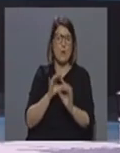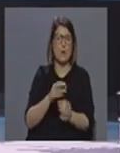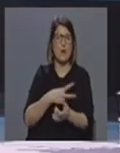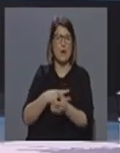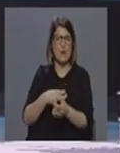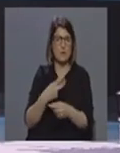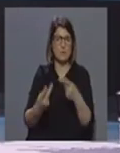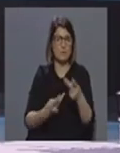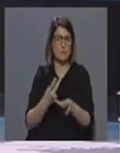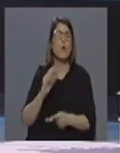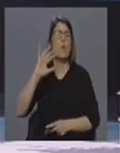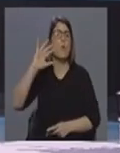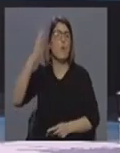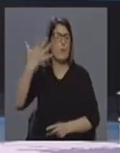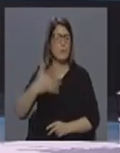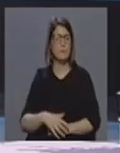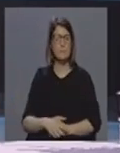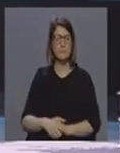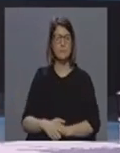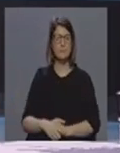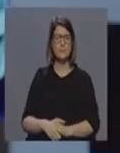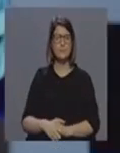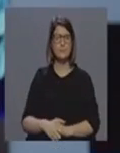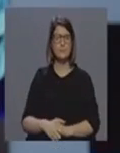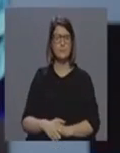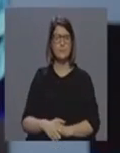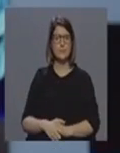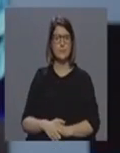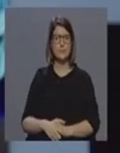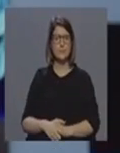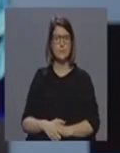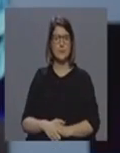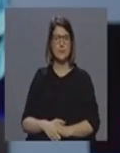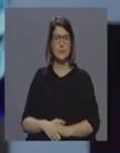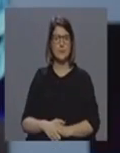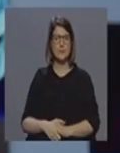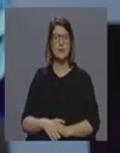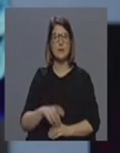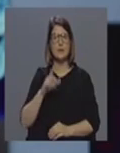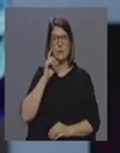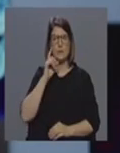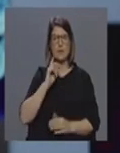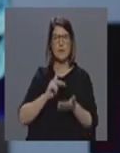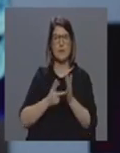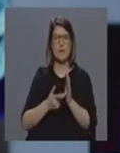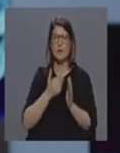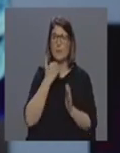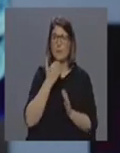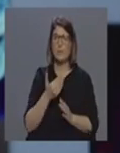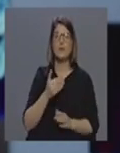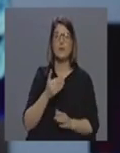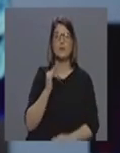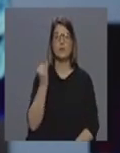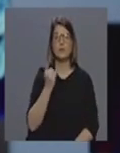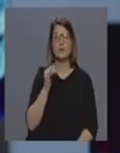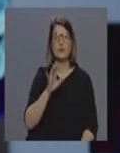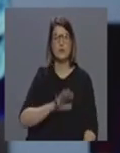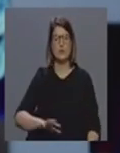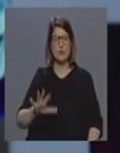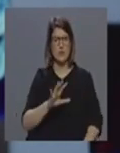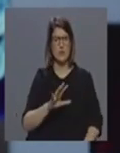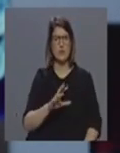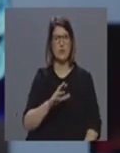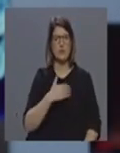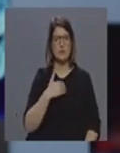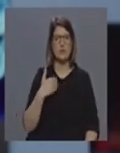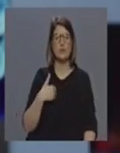tipo de testes? Nós tivemos entretanto uma técnica perita entretanto também do Instituto Nacional de Saúde do Ricardo Jorge que entretanto também